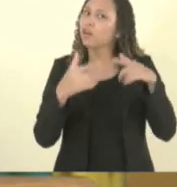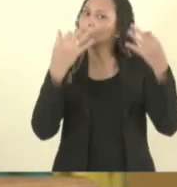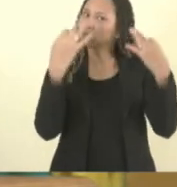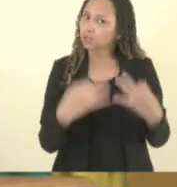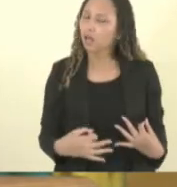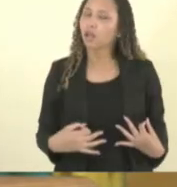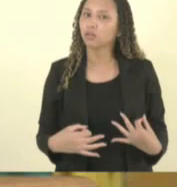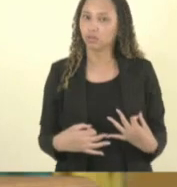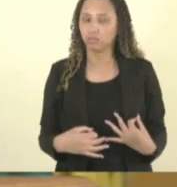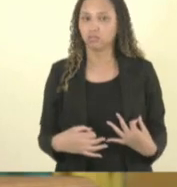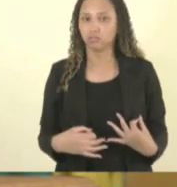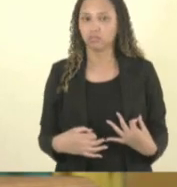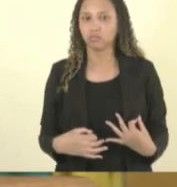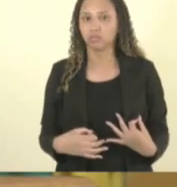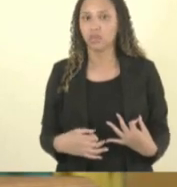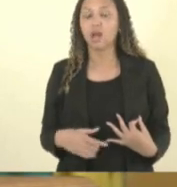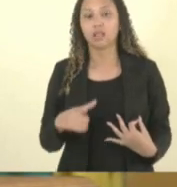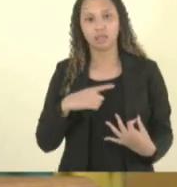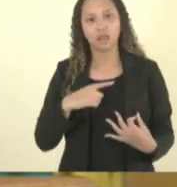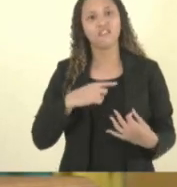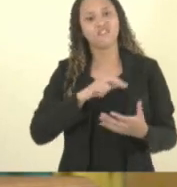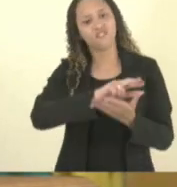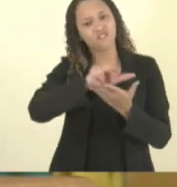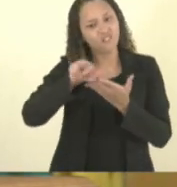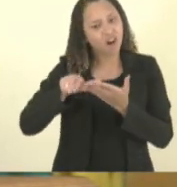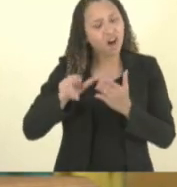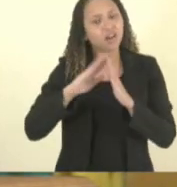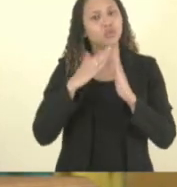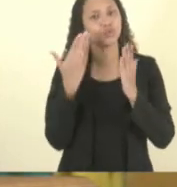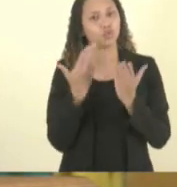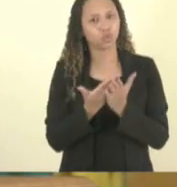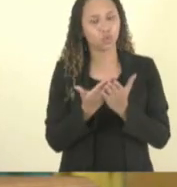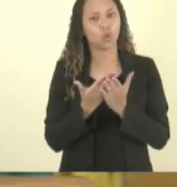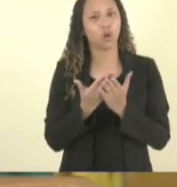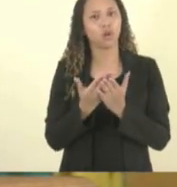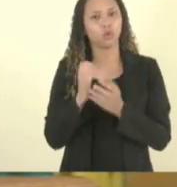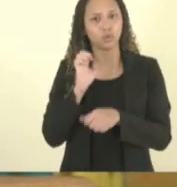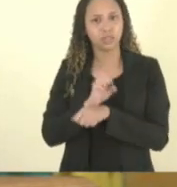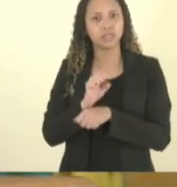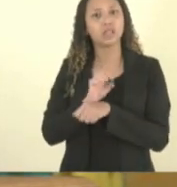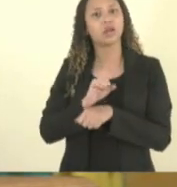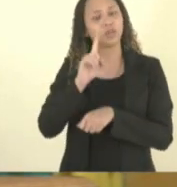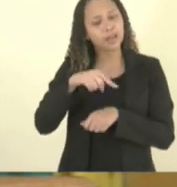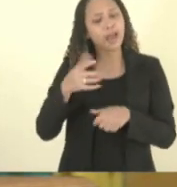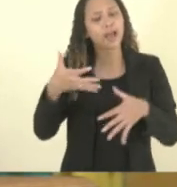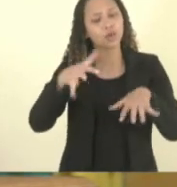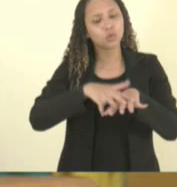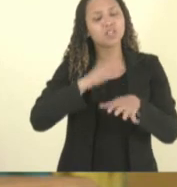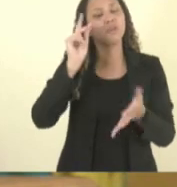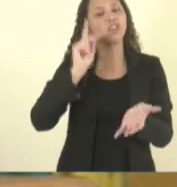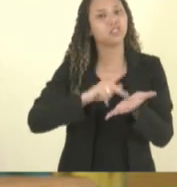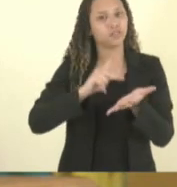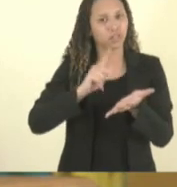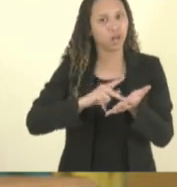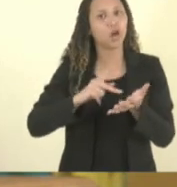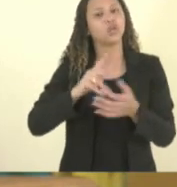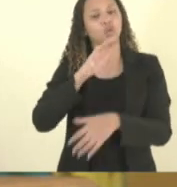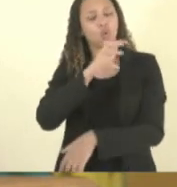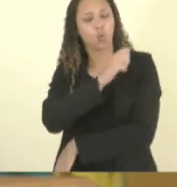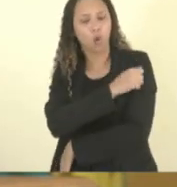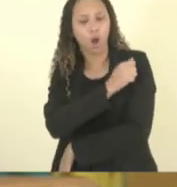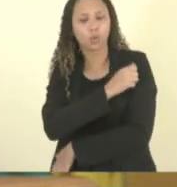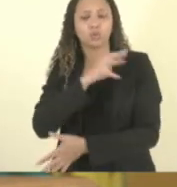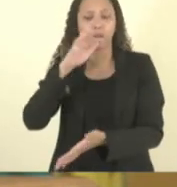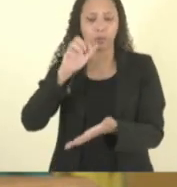nós temos muita escola da rede estadual que realmente é inclusiva que o aluno está matriculado está